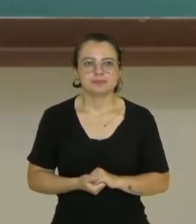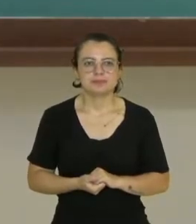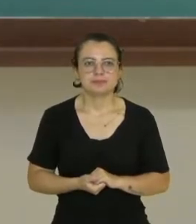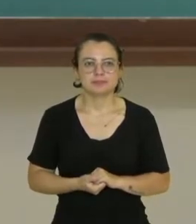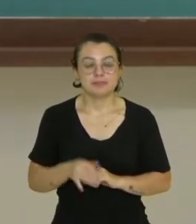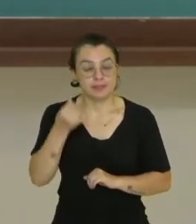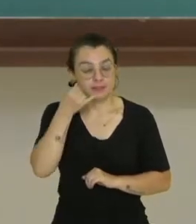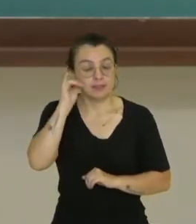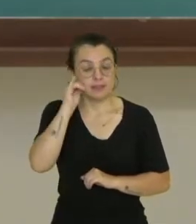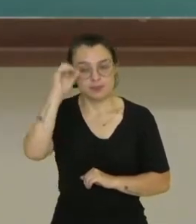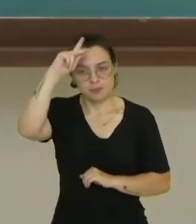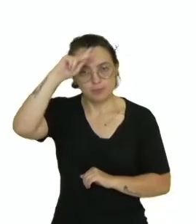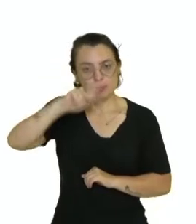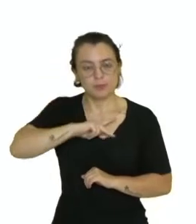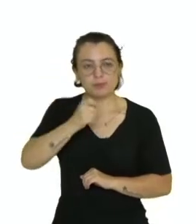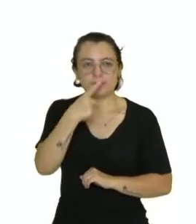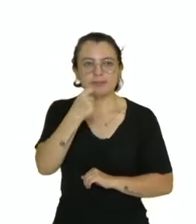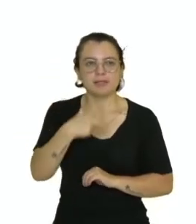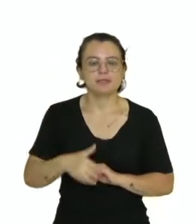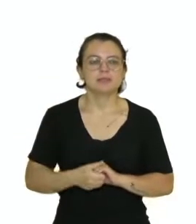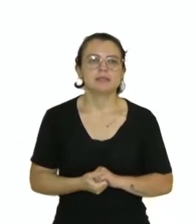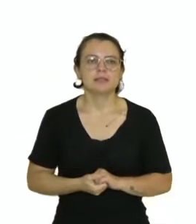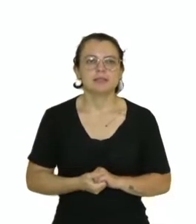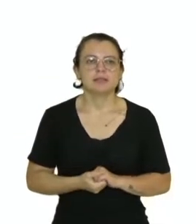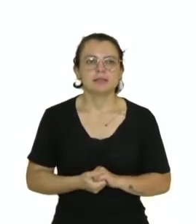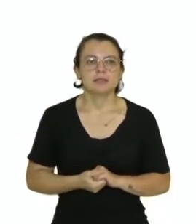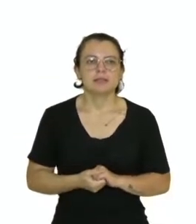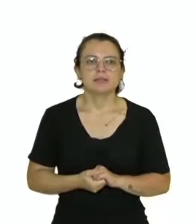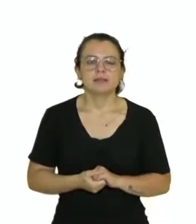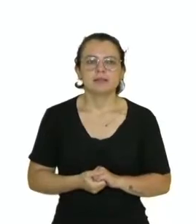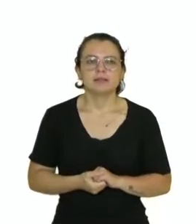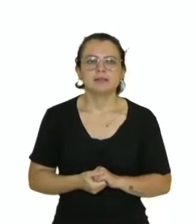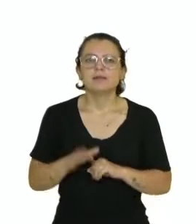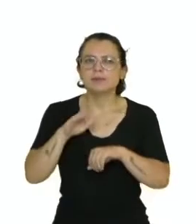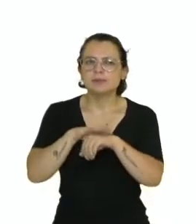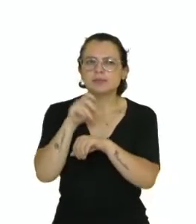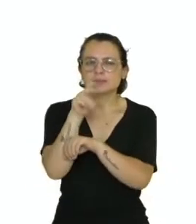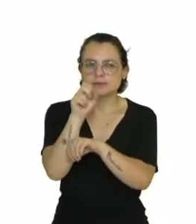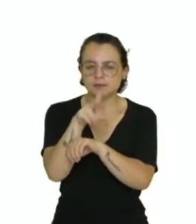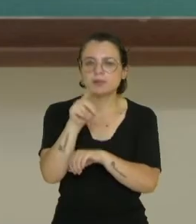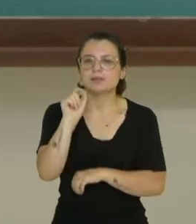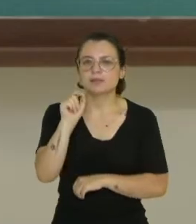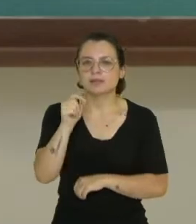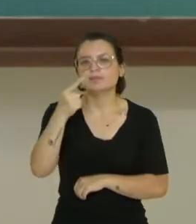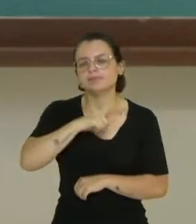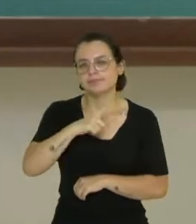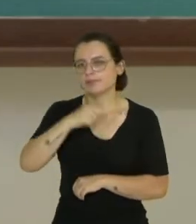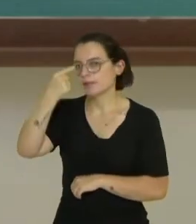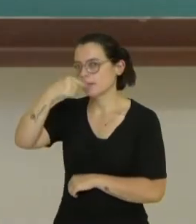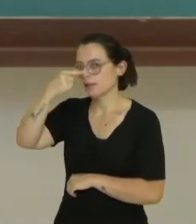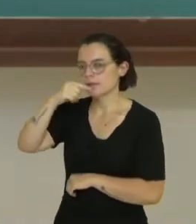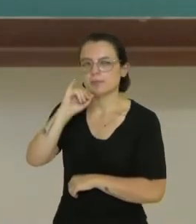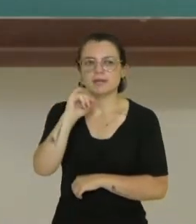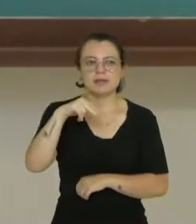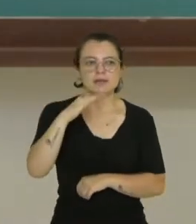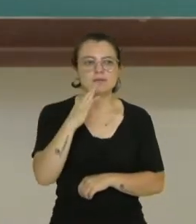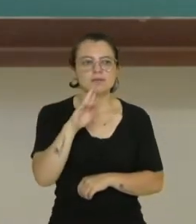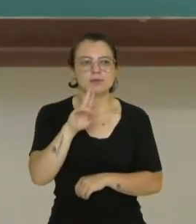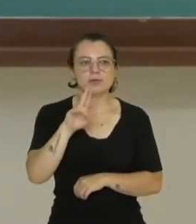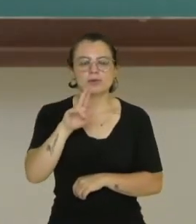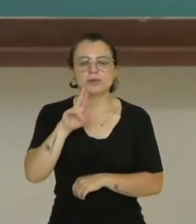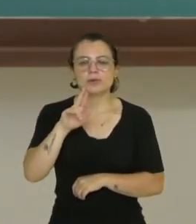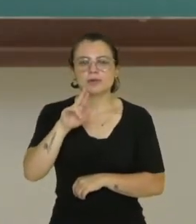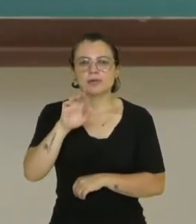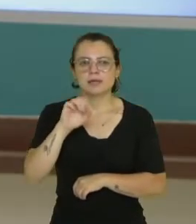automedicar, né? Então, viroses, né? Dessas viroses, a gente tem a gripe, que é causada pelo influenza vírus, tá?